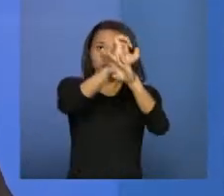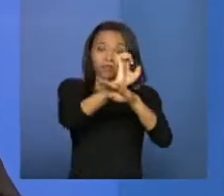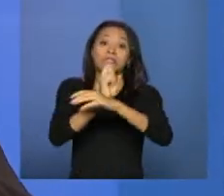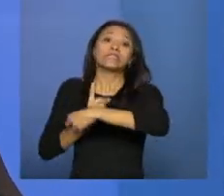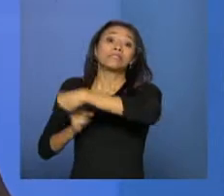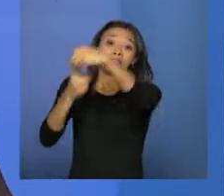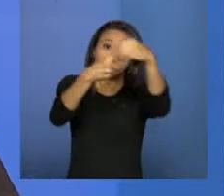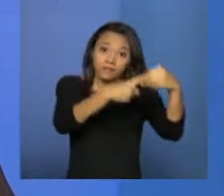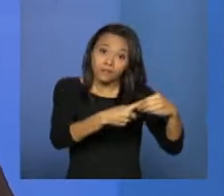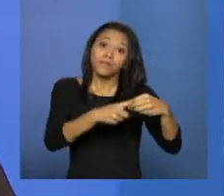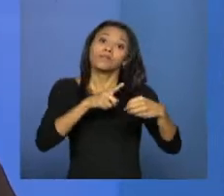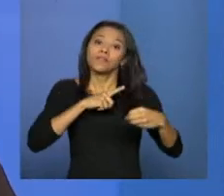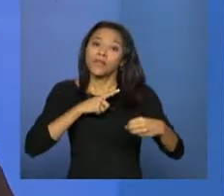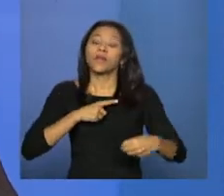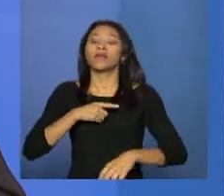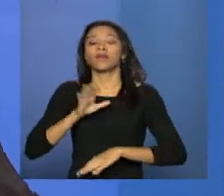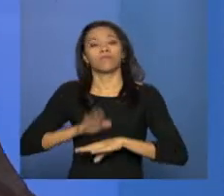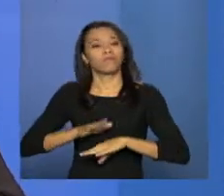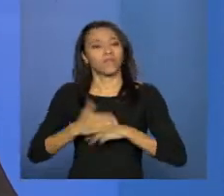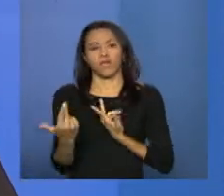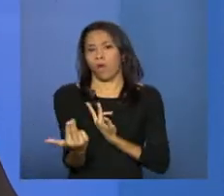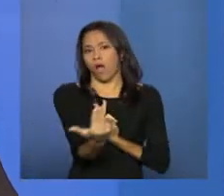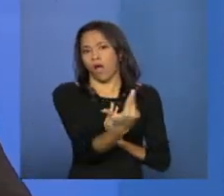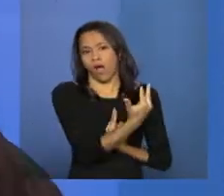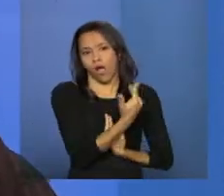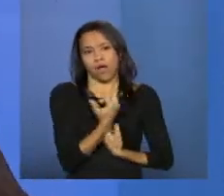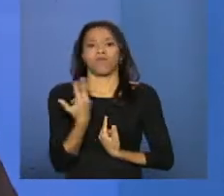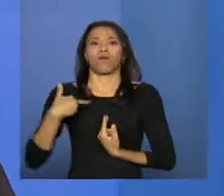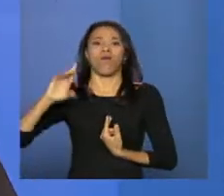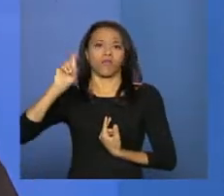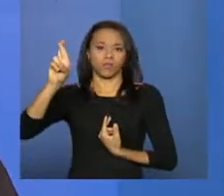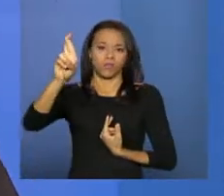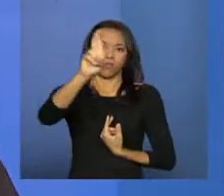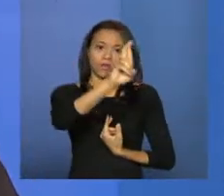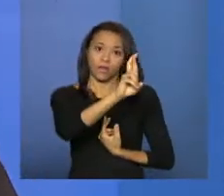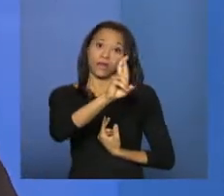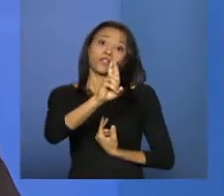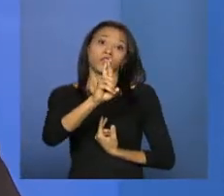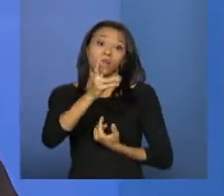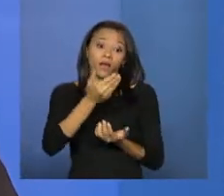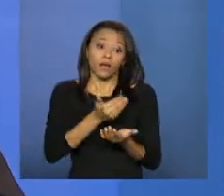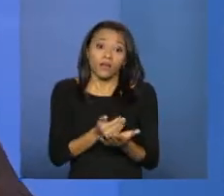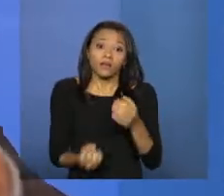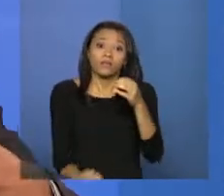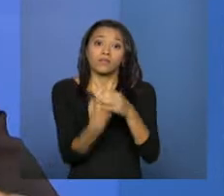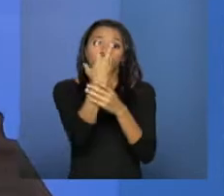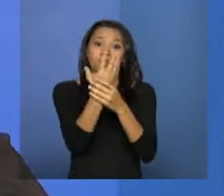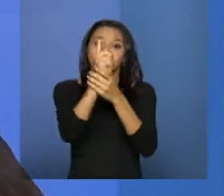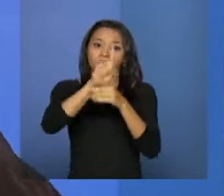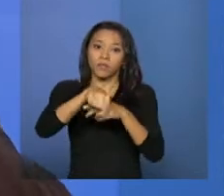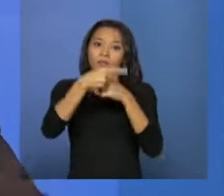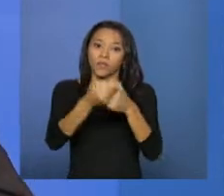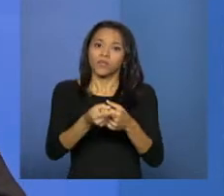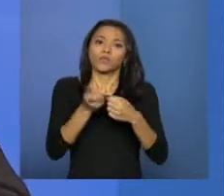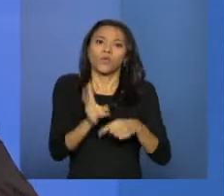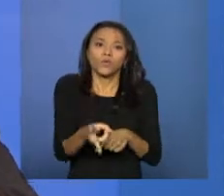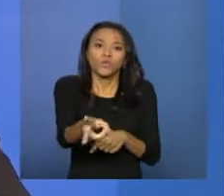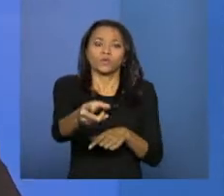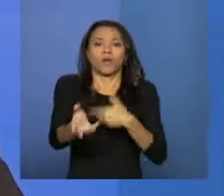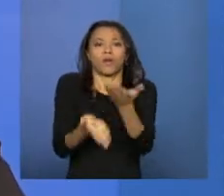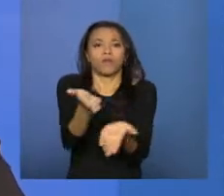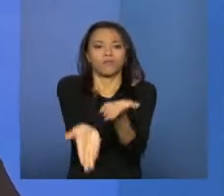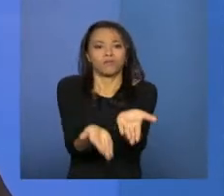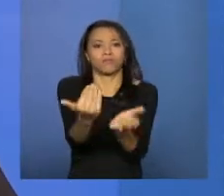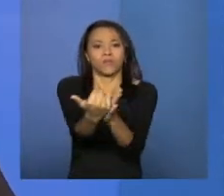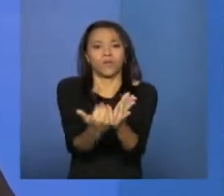também têm corresponsabilidade na estruturação, na implantação do sistema único, dos seus serviços, dos seus programas, dos